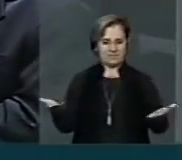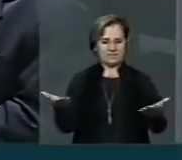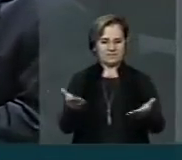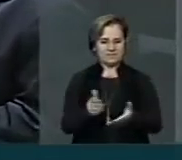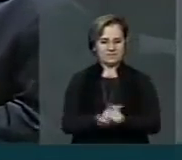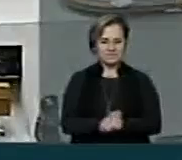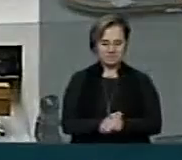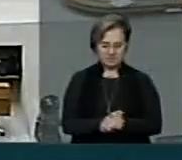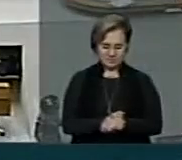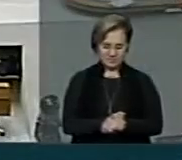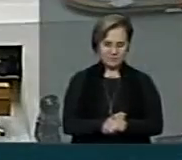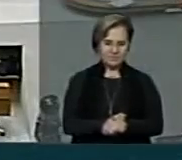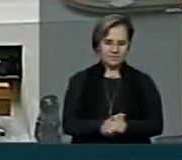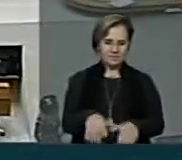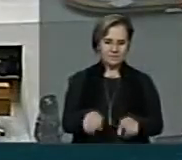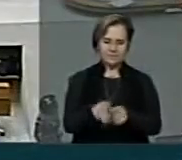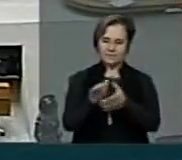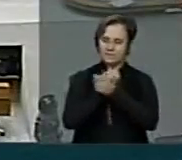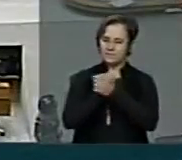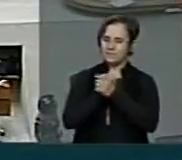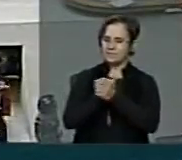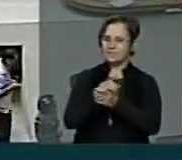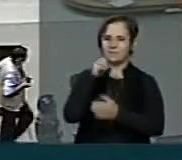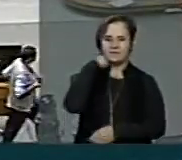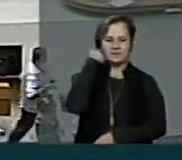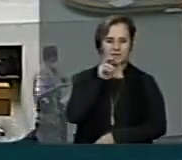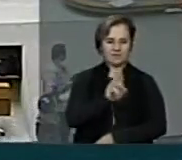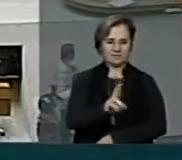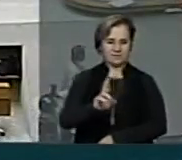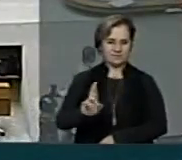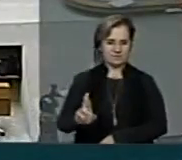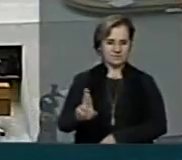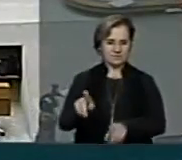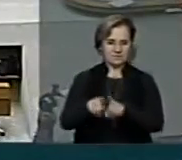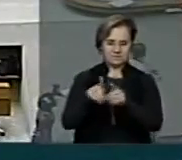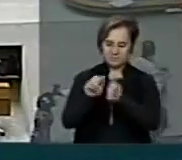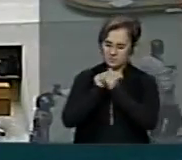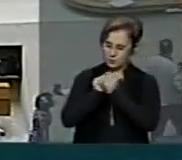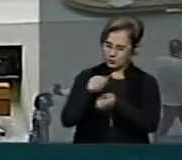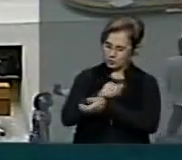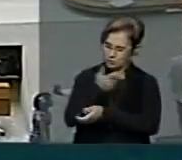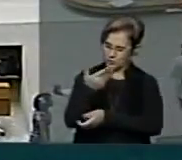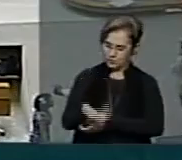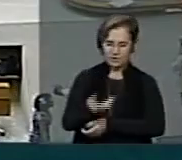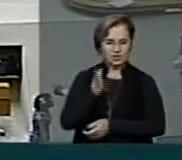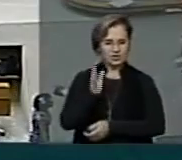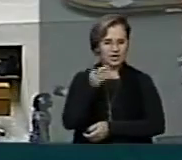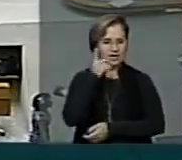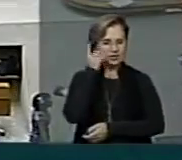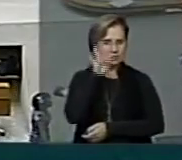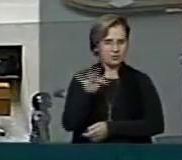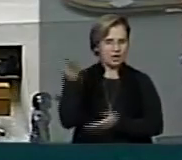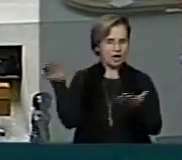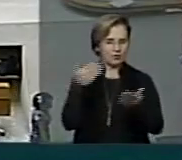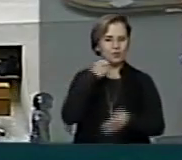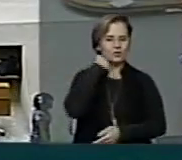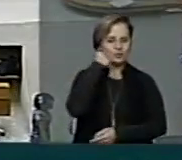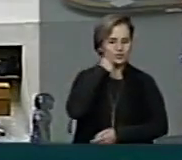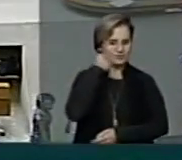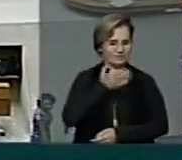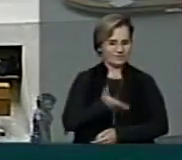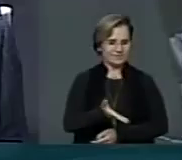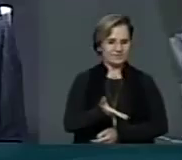o senador Rodrigo Rolimberg, companheiro desse parlamento enquanto deputado federal, hoje senador,